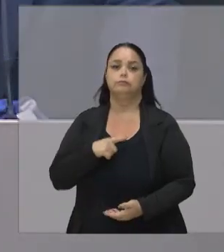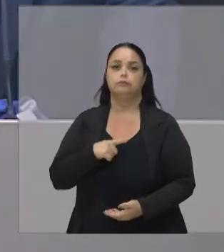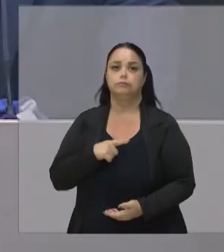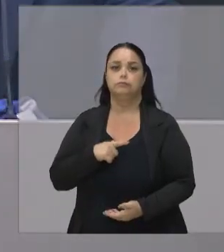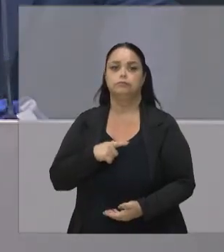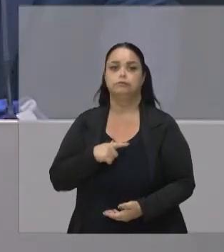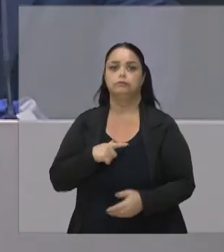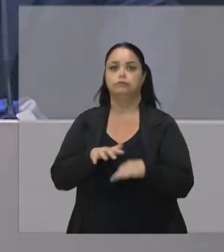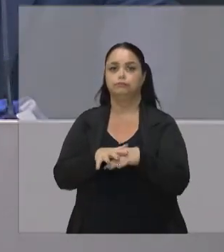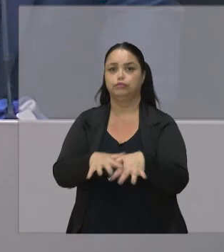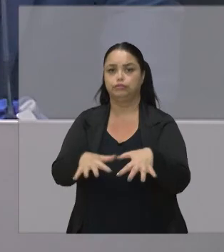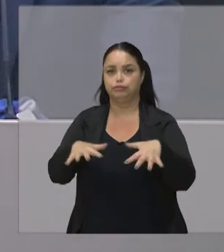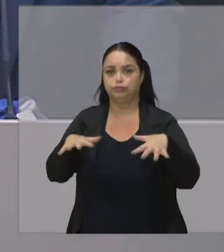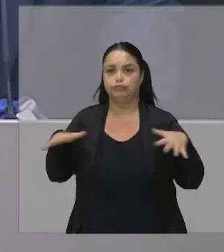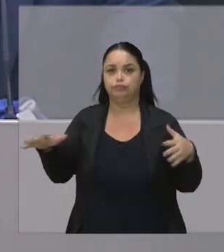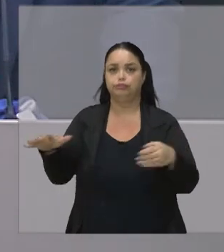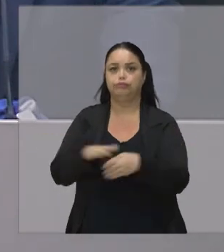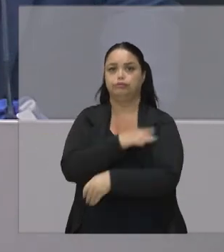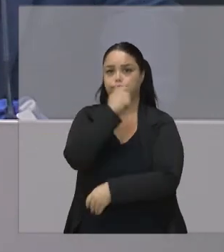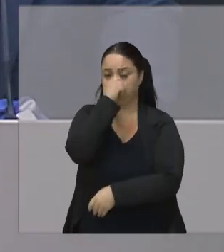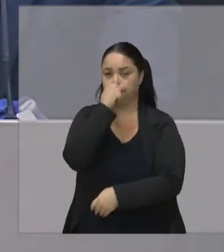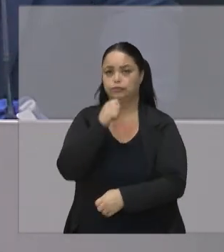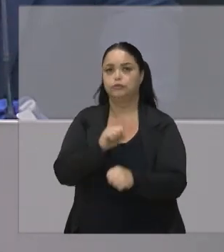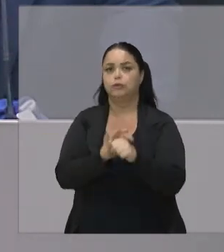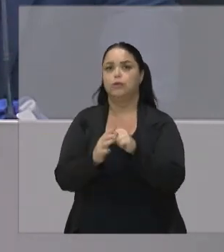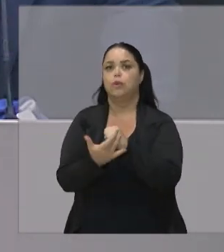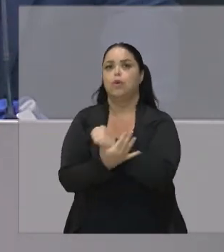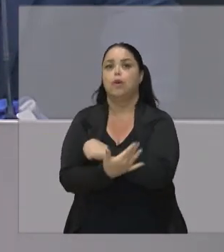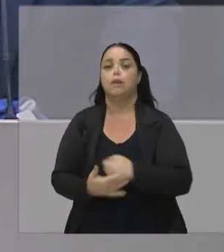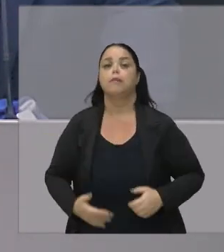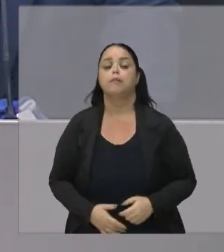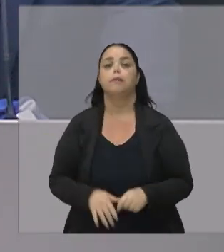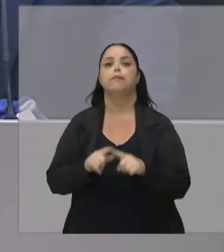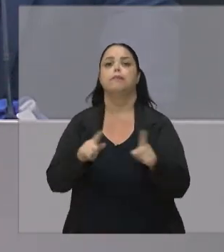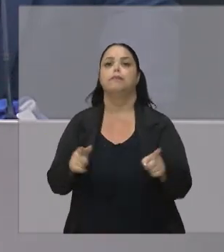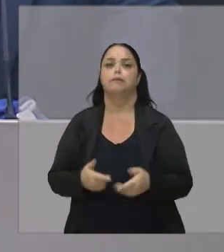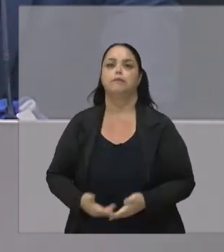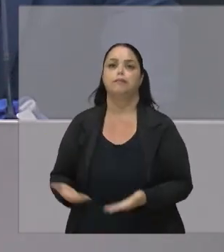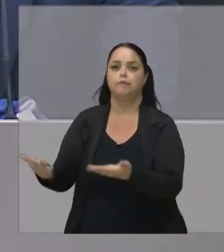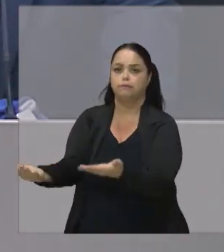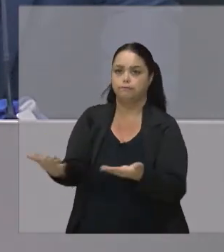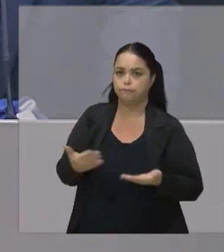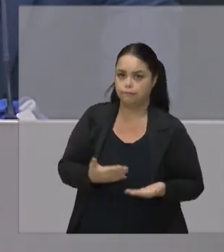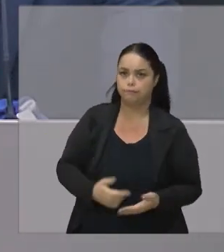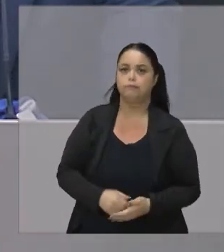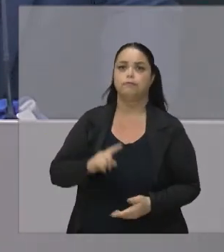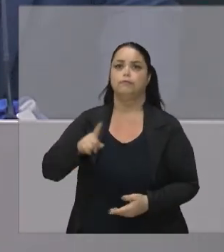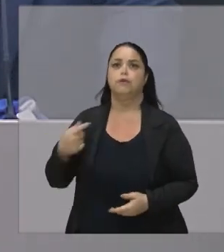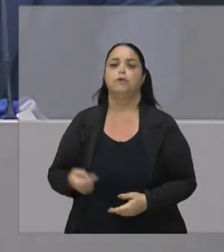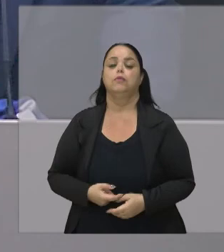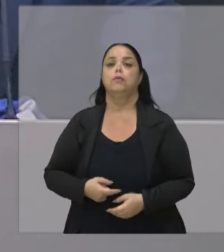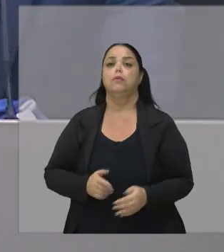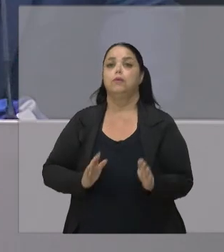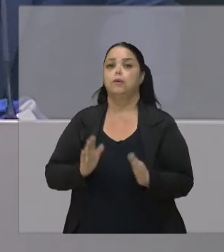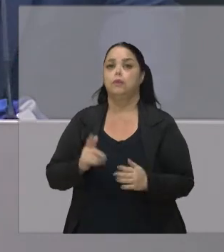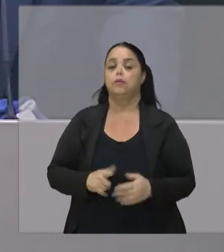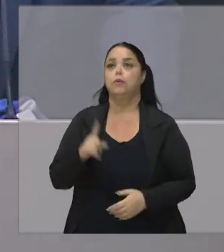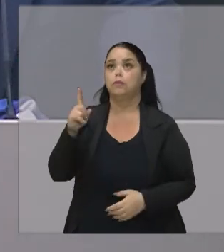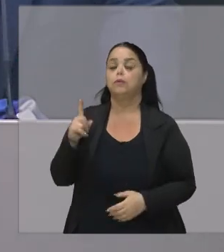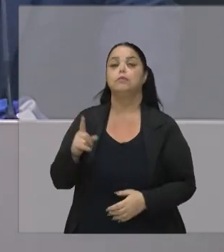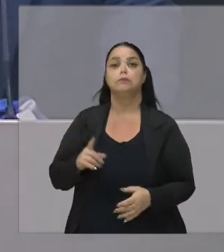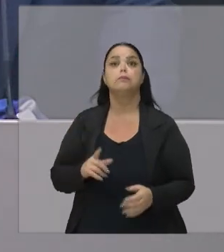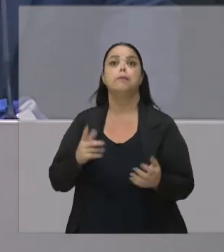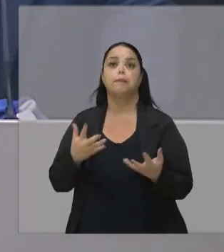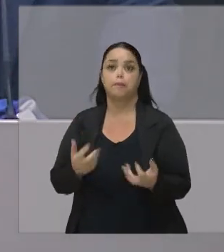auditório lotada por conta da pandemia, mas já fica um convite para um próximo momento, se Deus quiser,